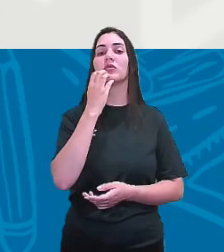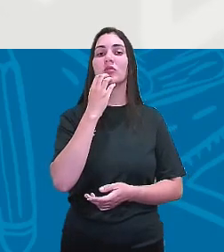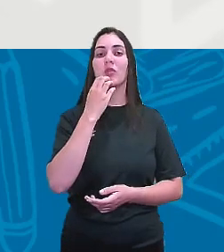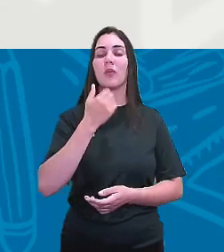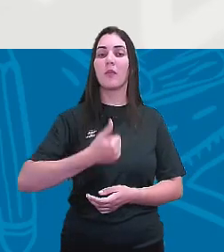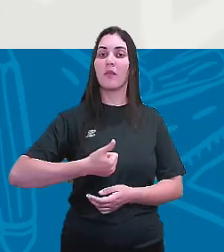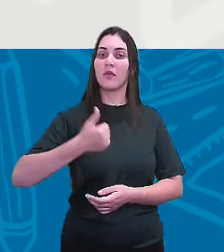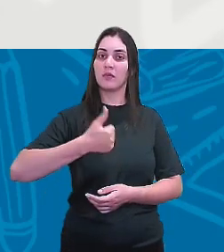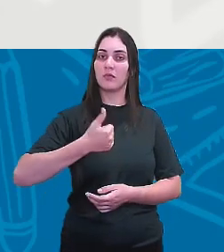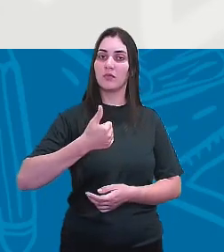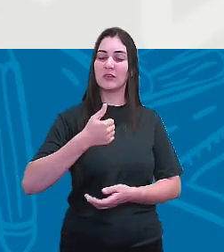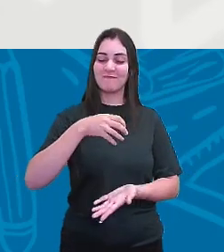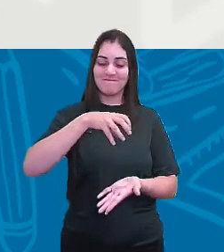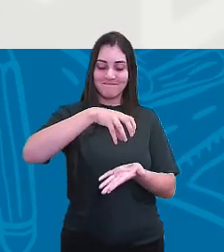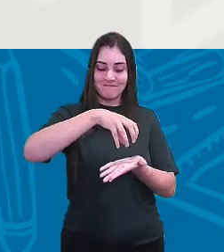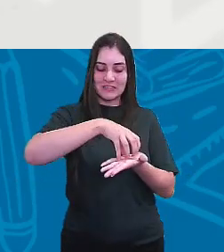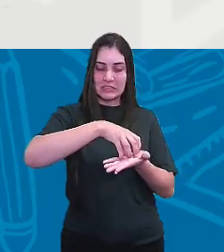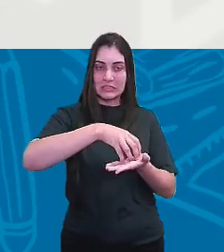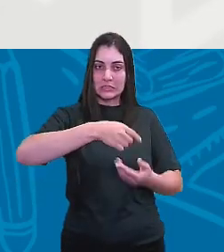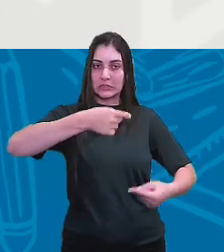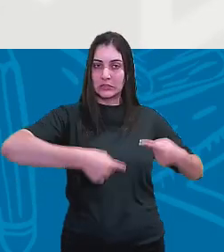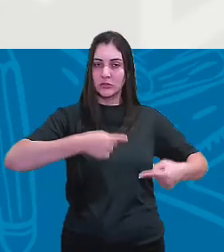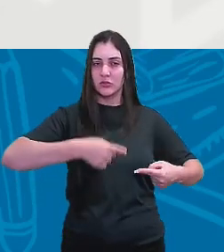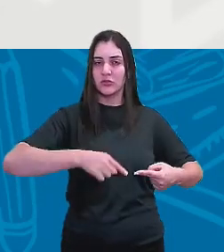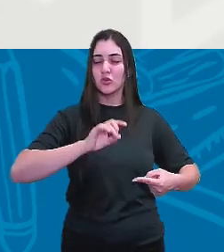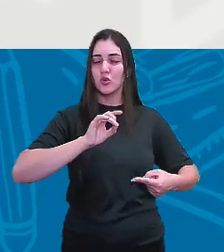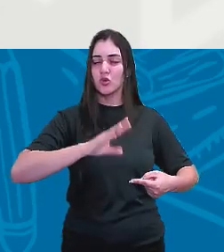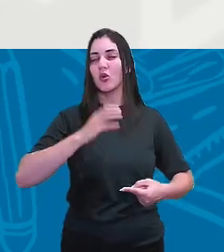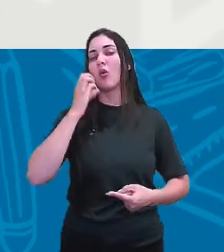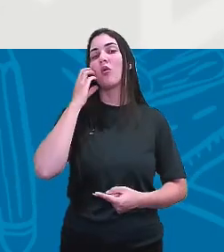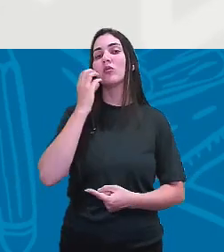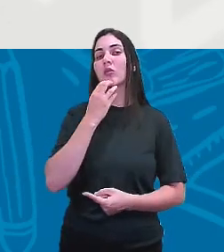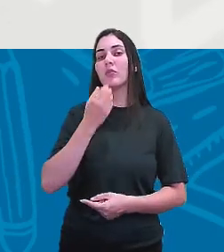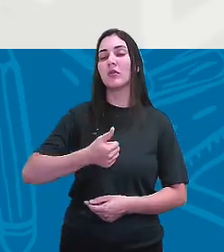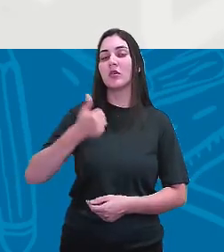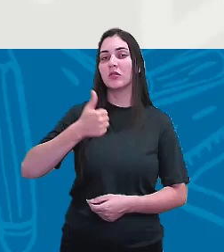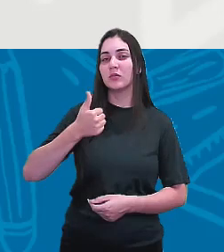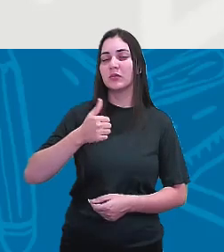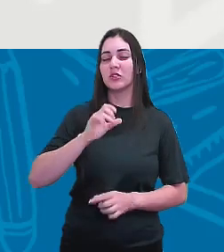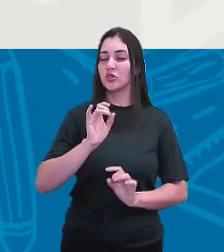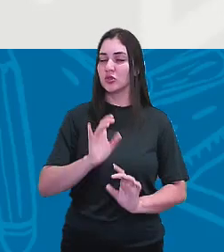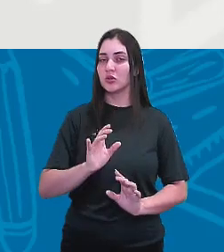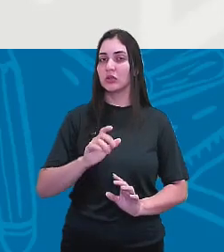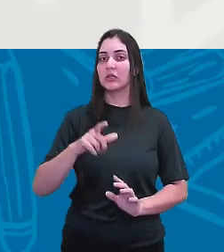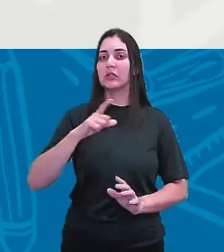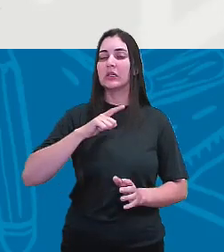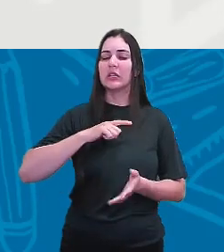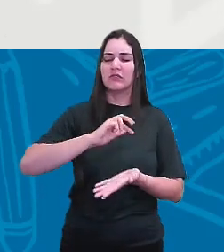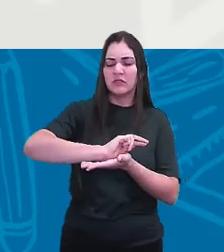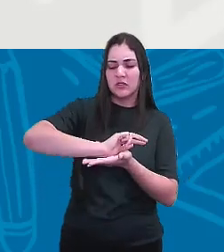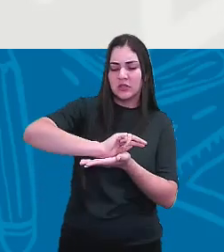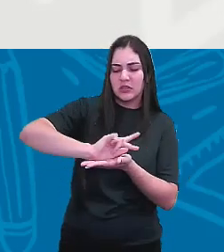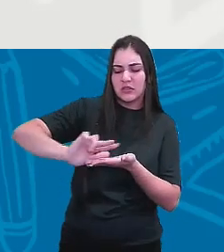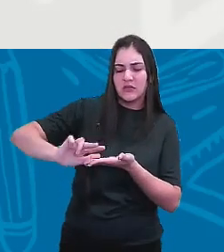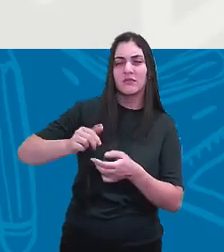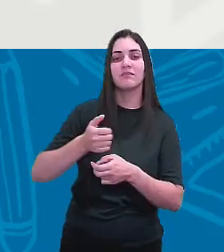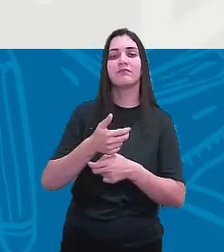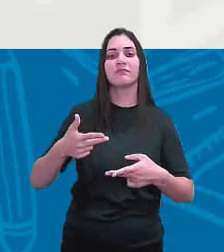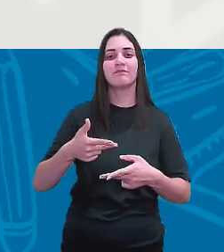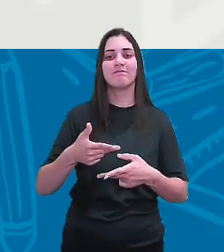vou centralizar a nossa discussão em torno dele apenas. Houveram uma série de fatores que